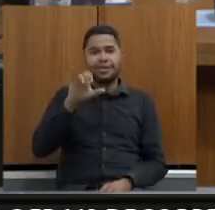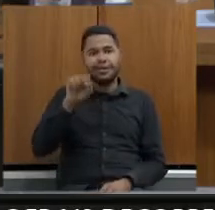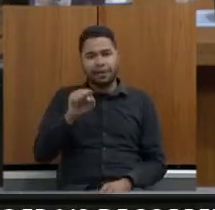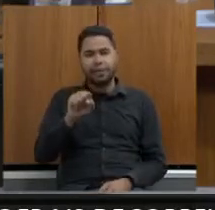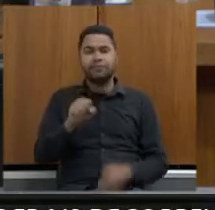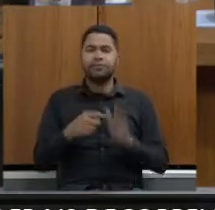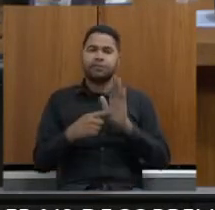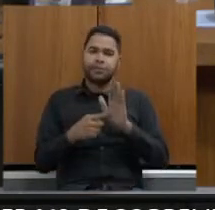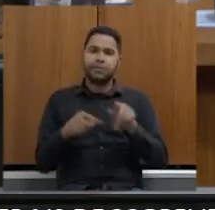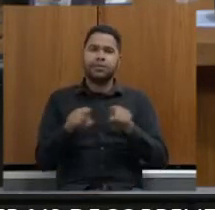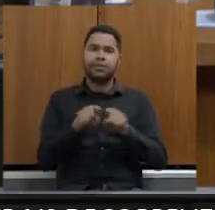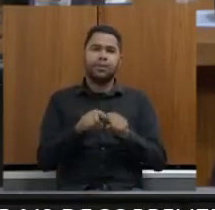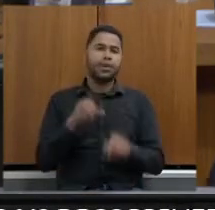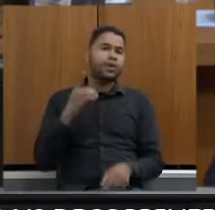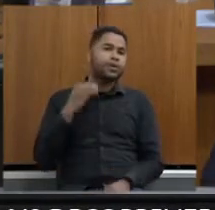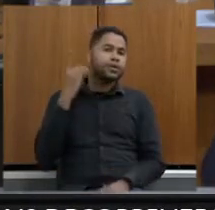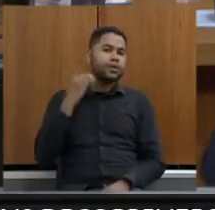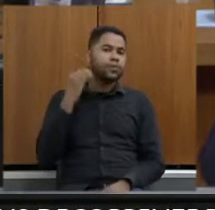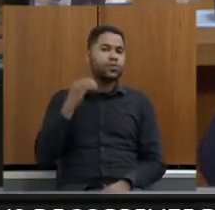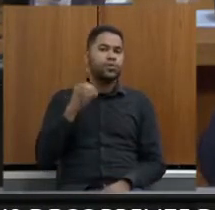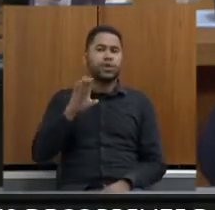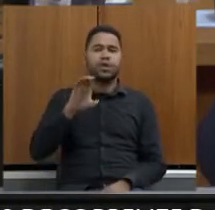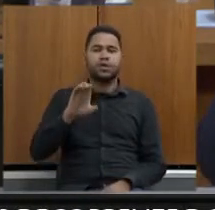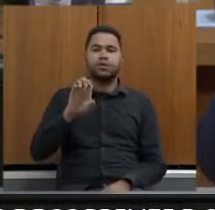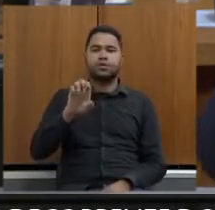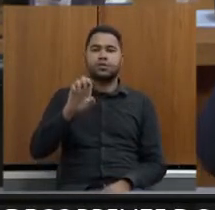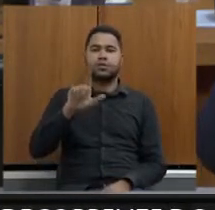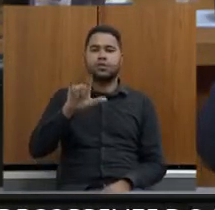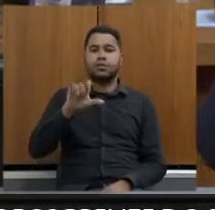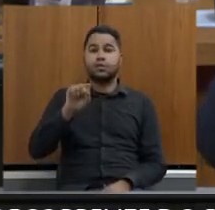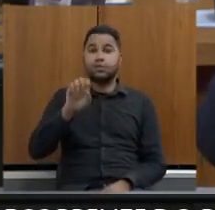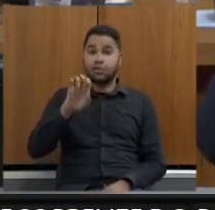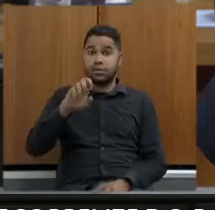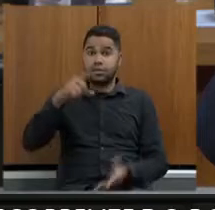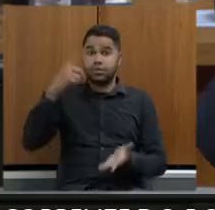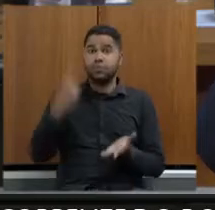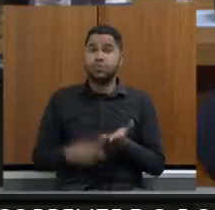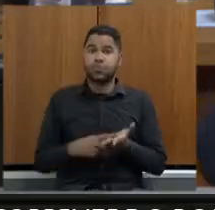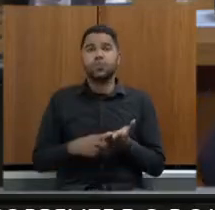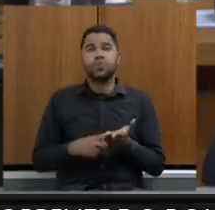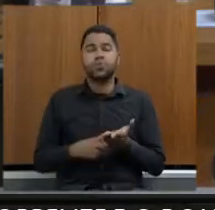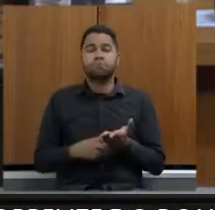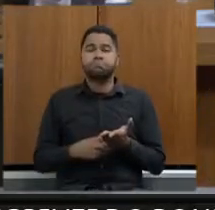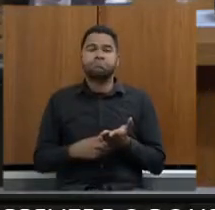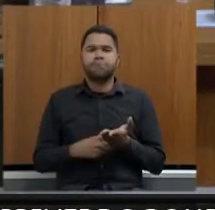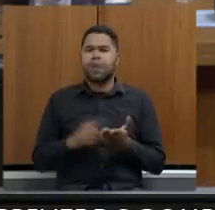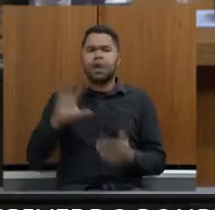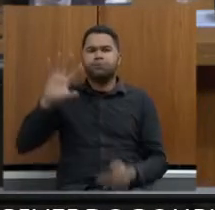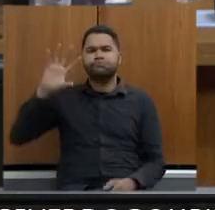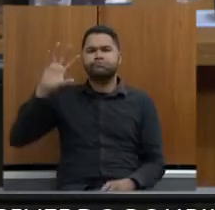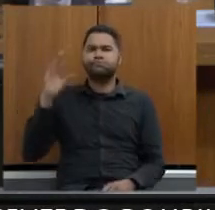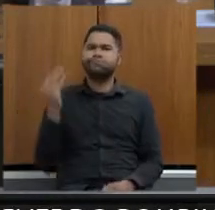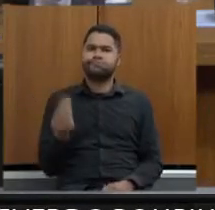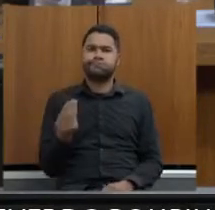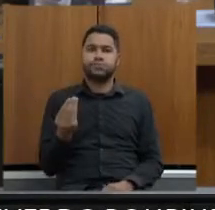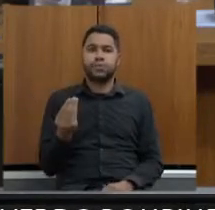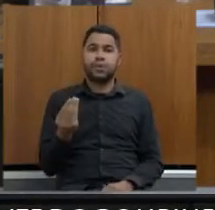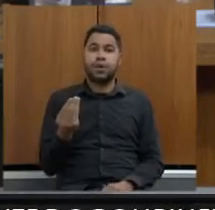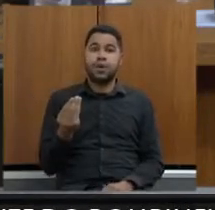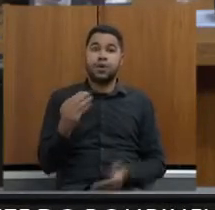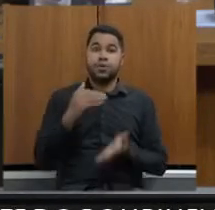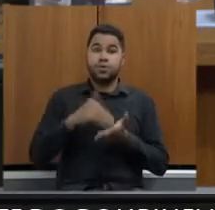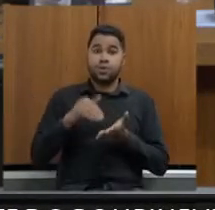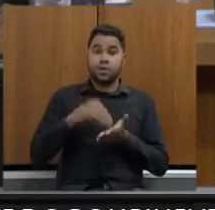deputada Celise que as pessoas se comprometem e quando elas se comprometem é integralmente e o secretário